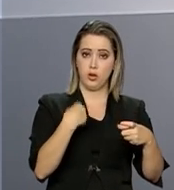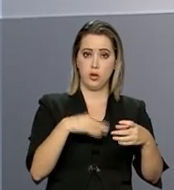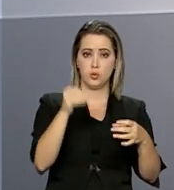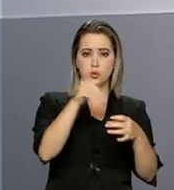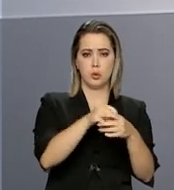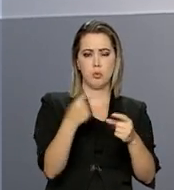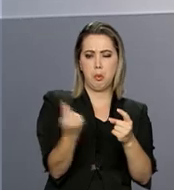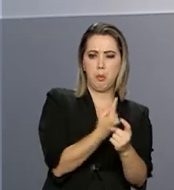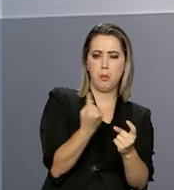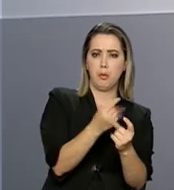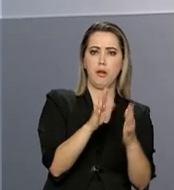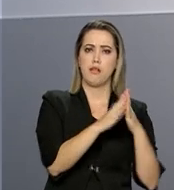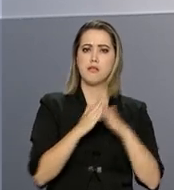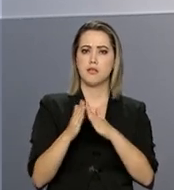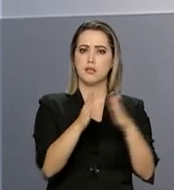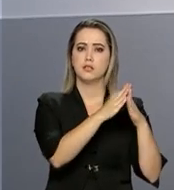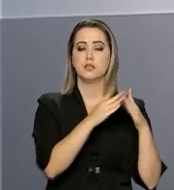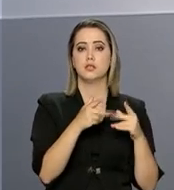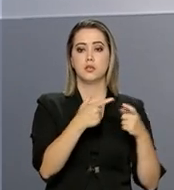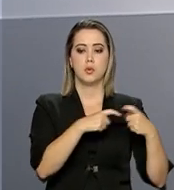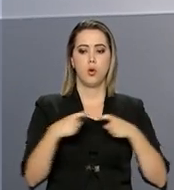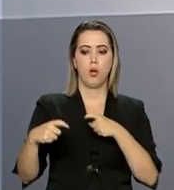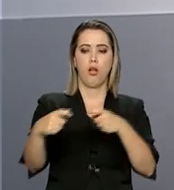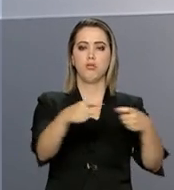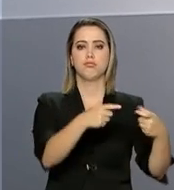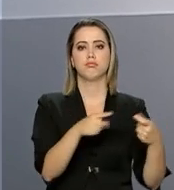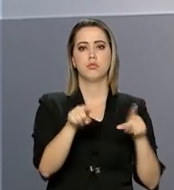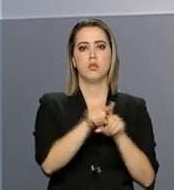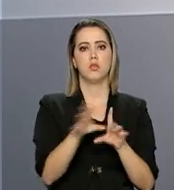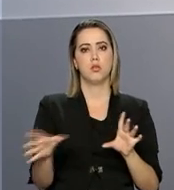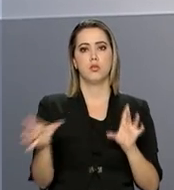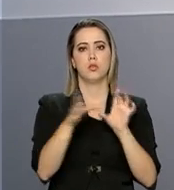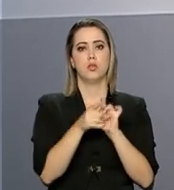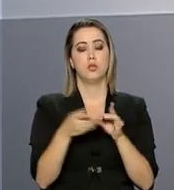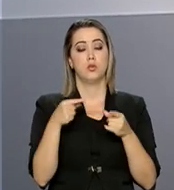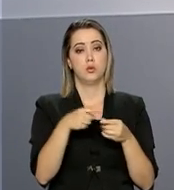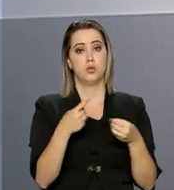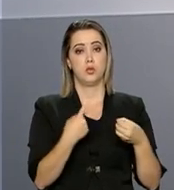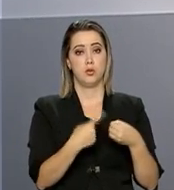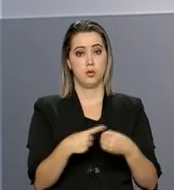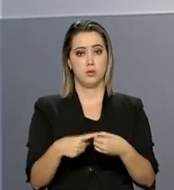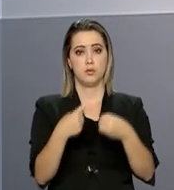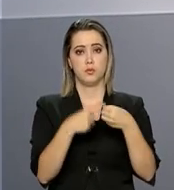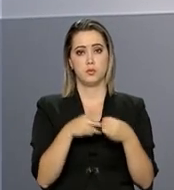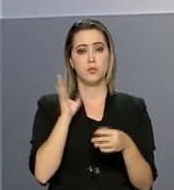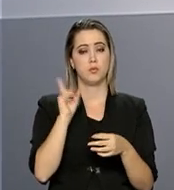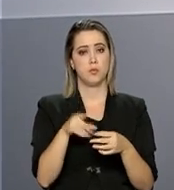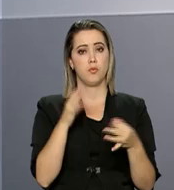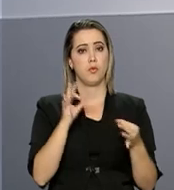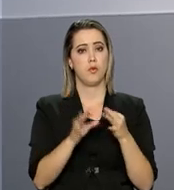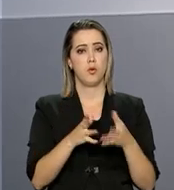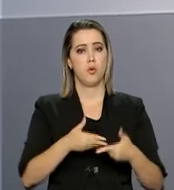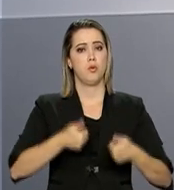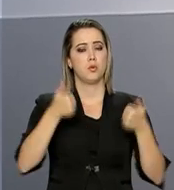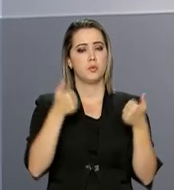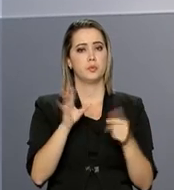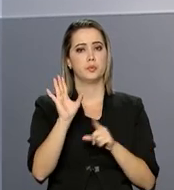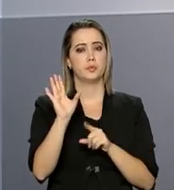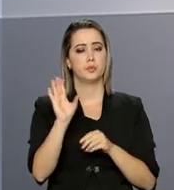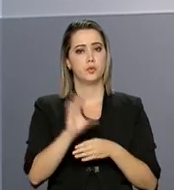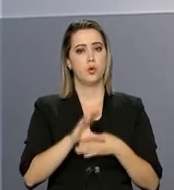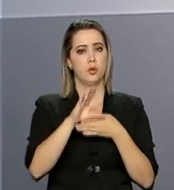densamente povoado e as áreas vizinhas. A integração formal desses municípios se justifica para a melhor